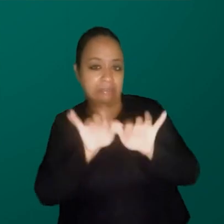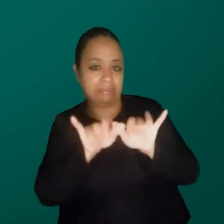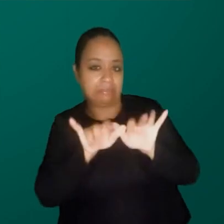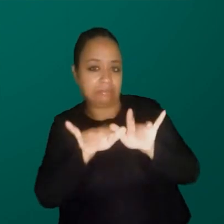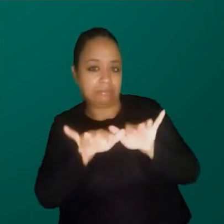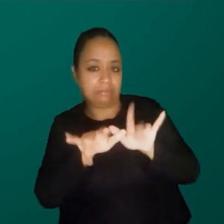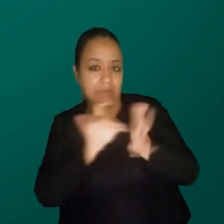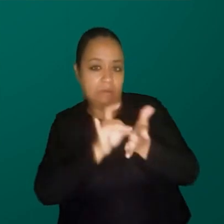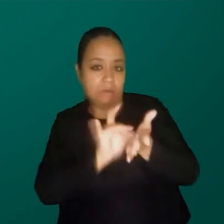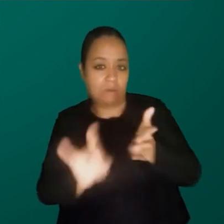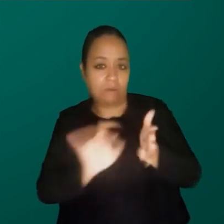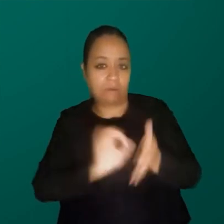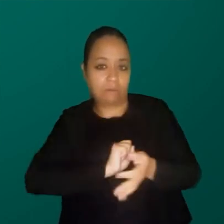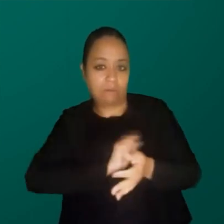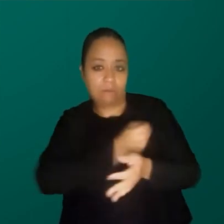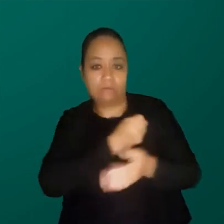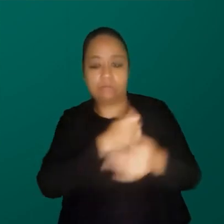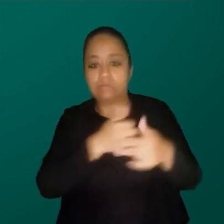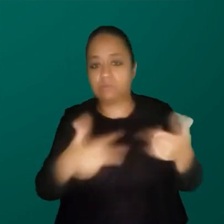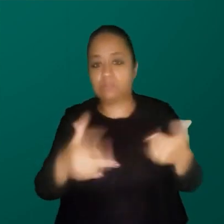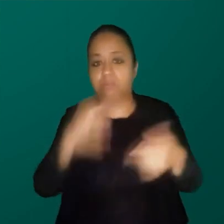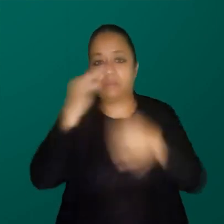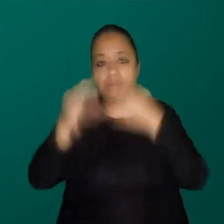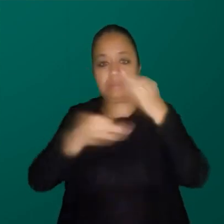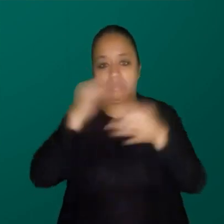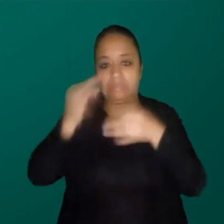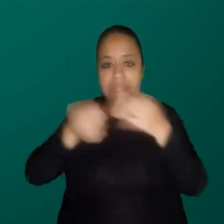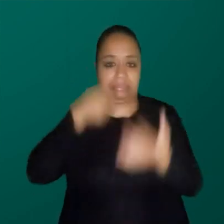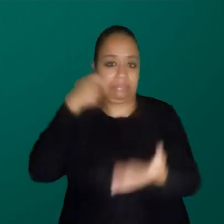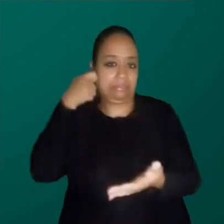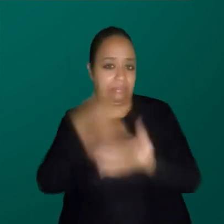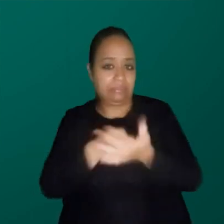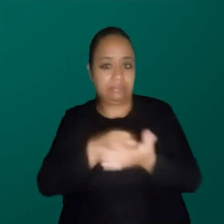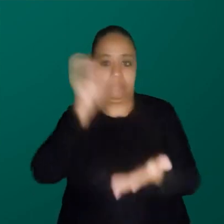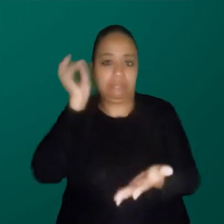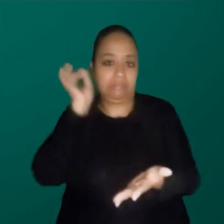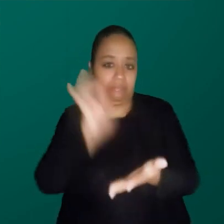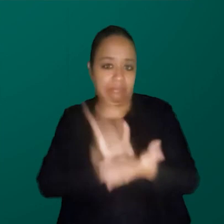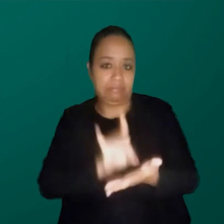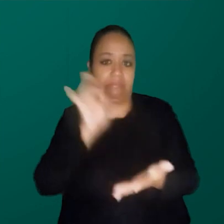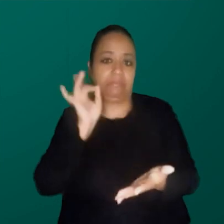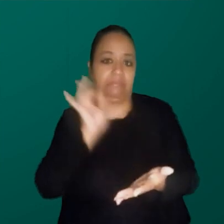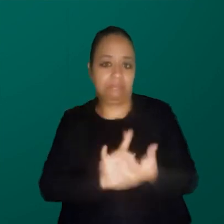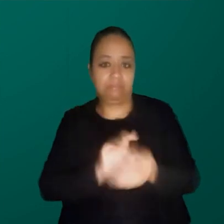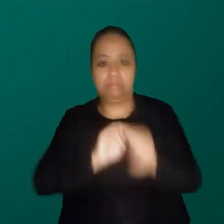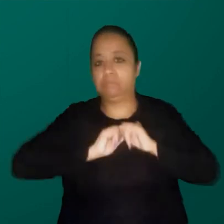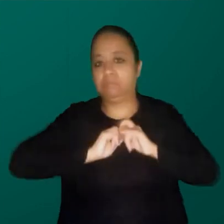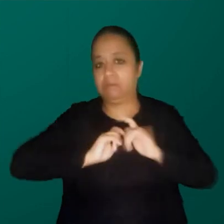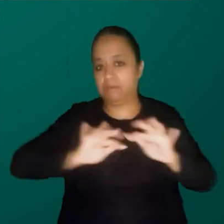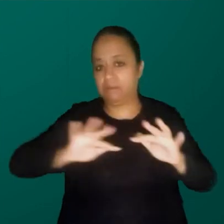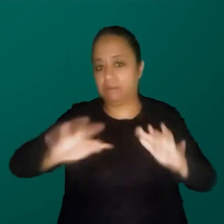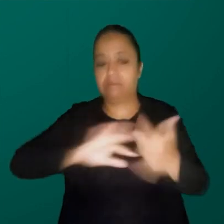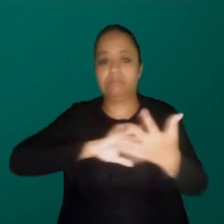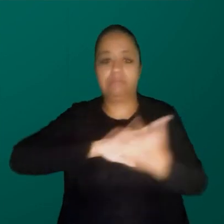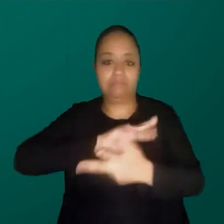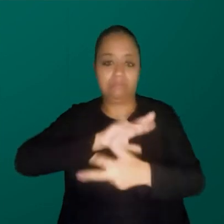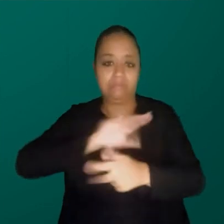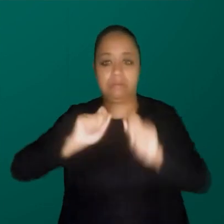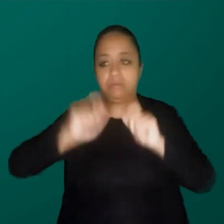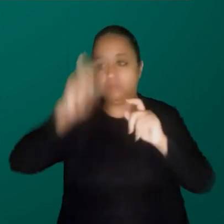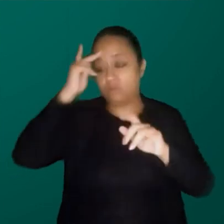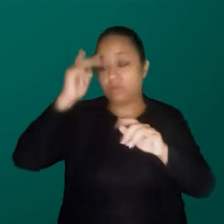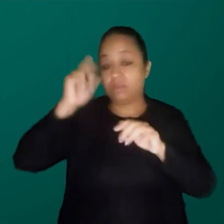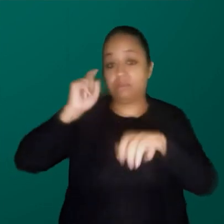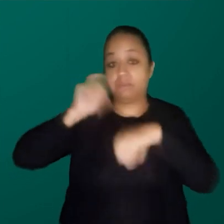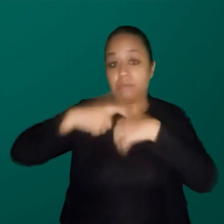intensidade, são os depoimentos mais radicais, são as afirmativas mais generalizantes e mais universais que vão ganhar atração.